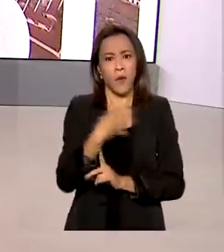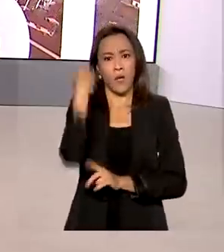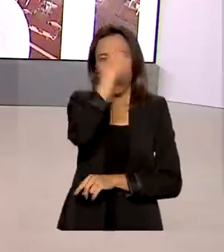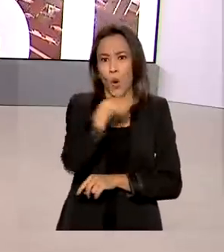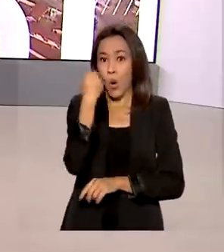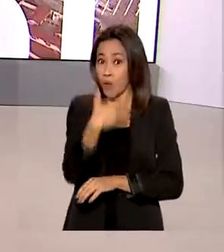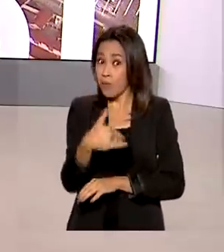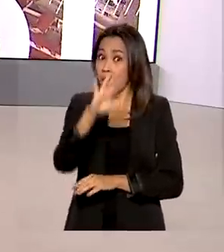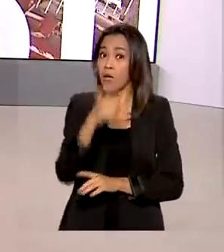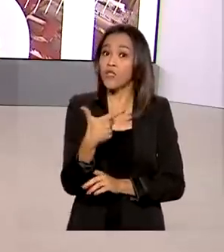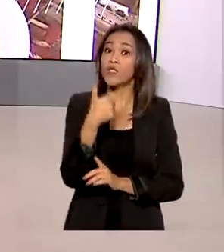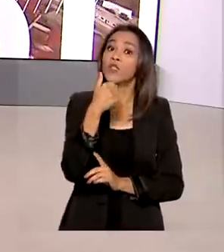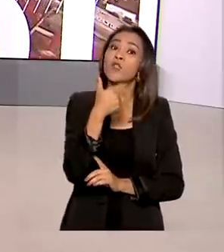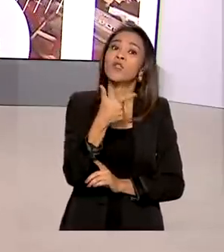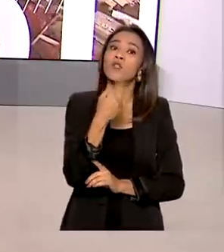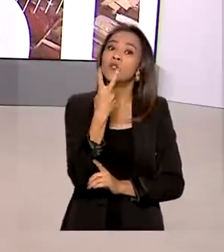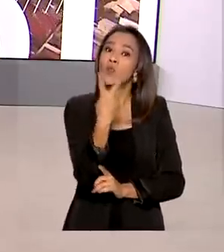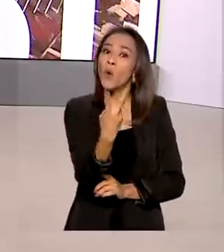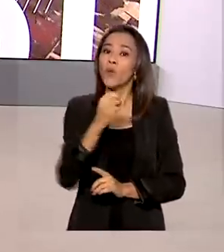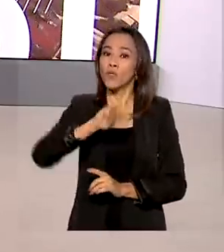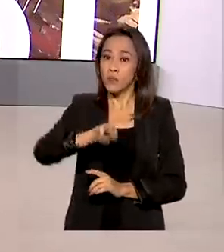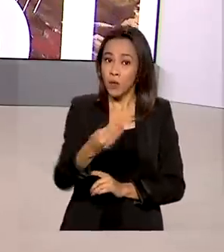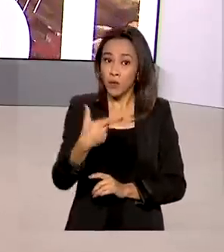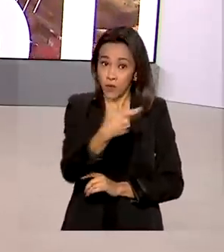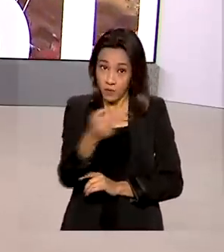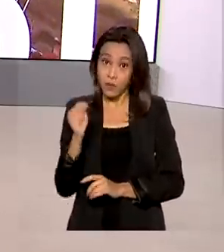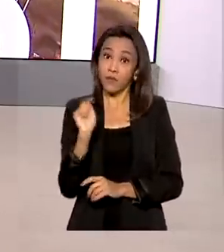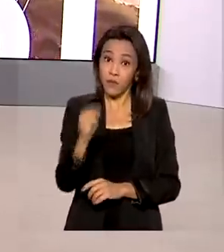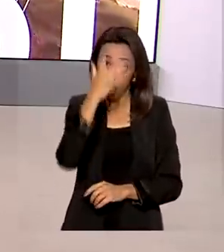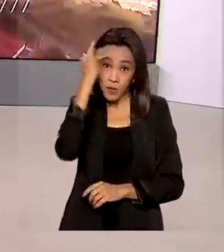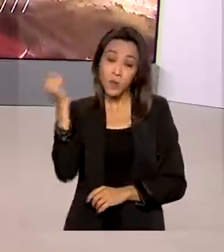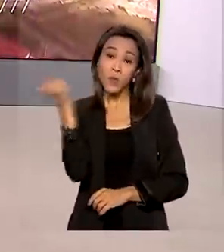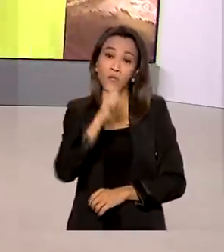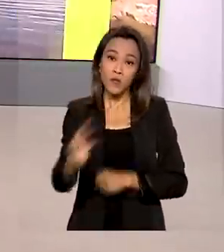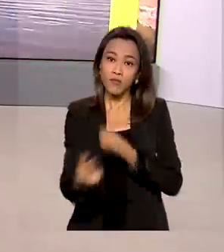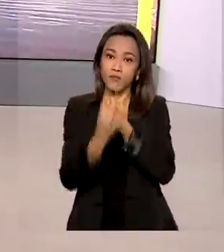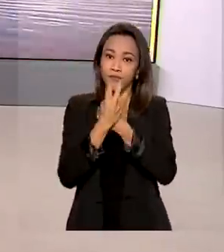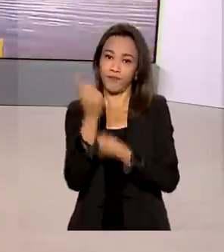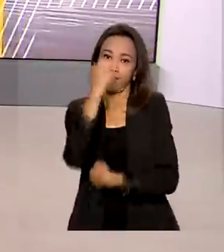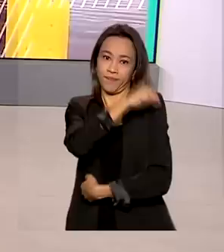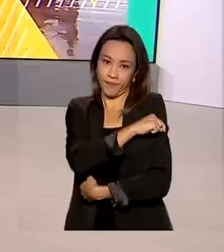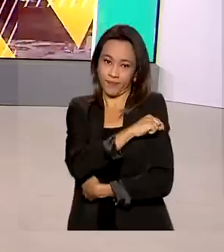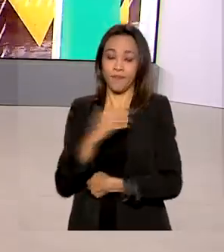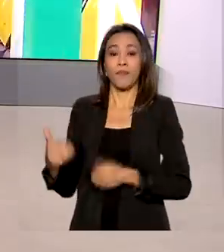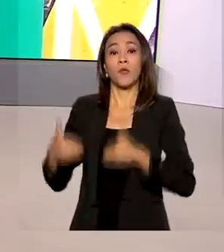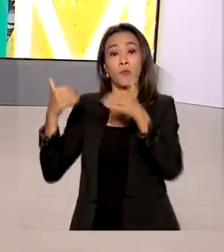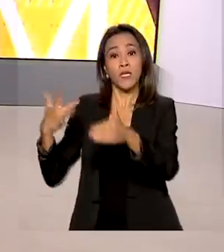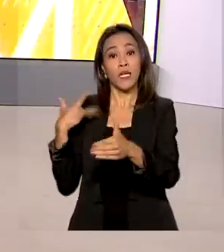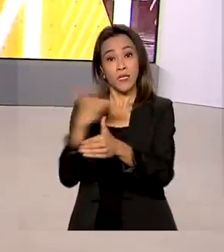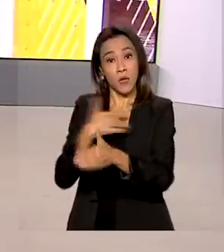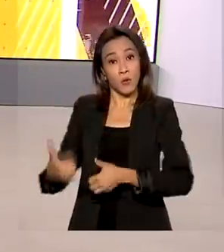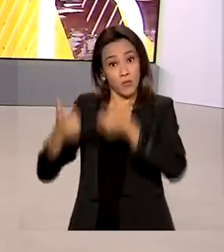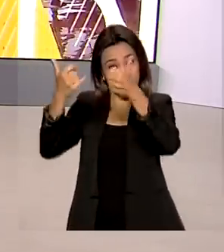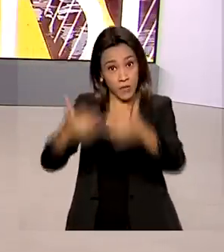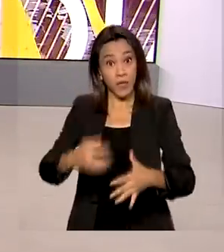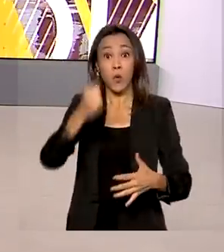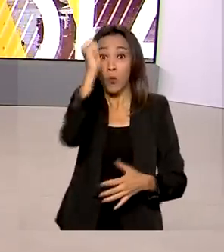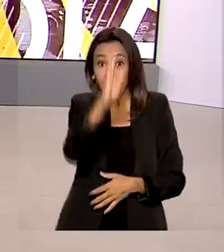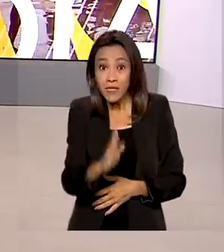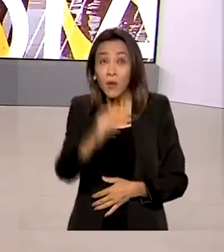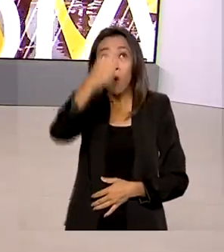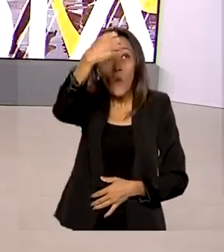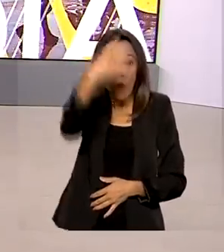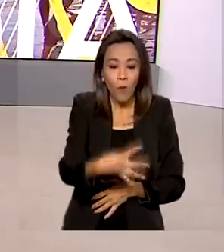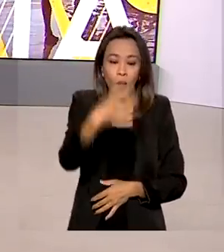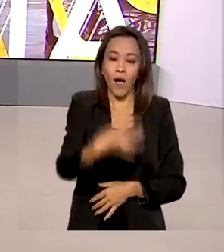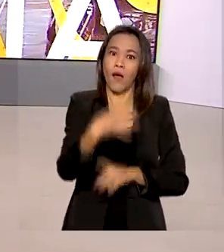mais de 2 milhões e 200 mil pessoas foram imunizadas. Segundo o Ministério da Saúde, o Brasil é o quarto país que mais vacinou no